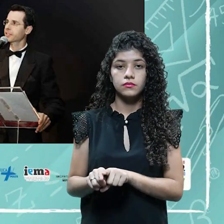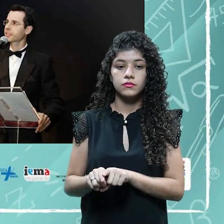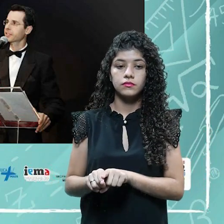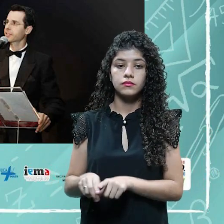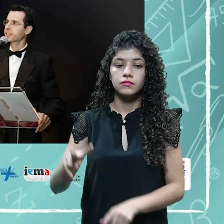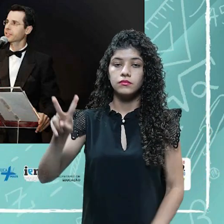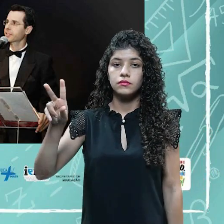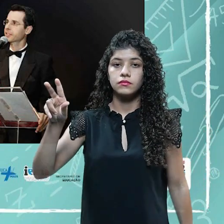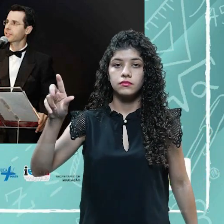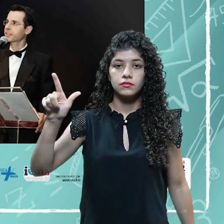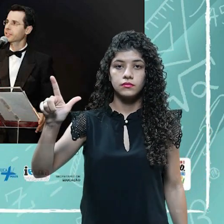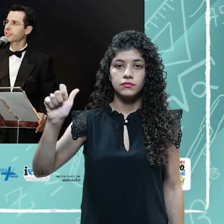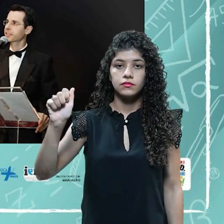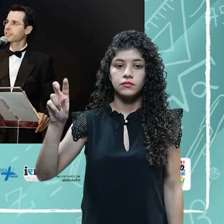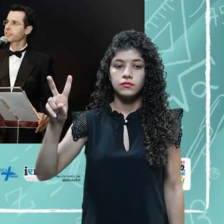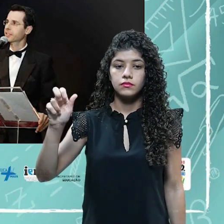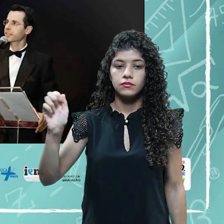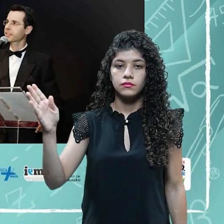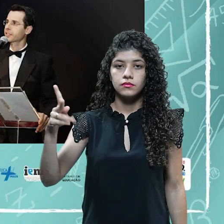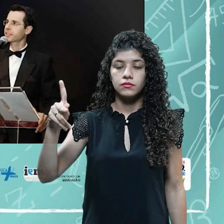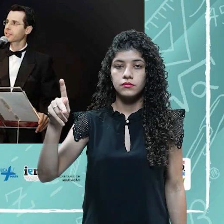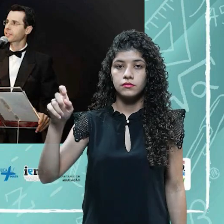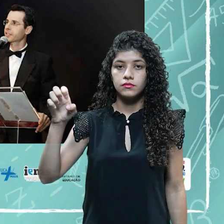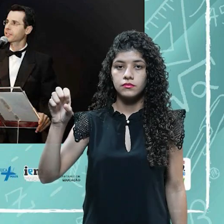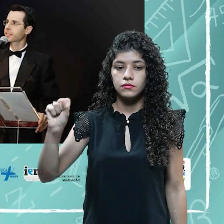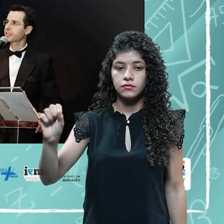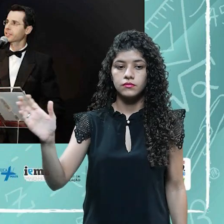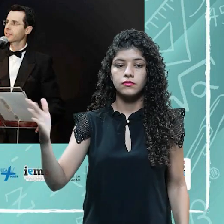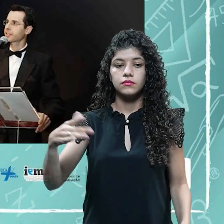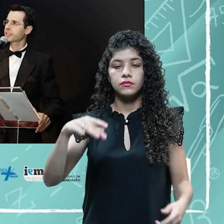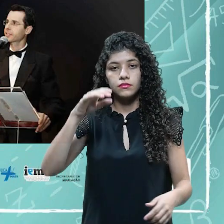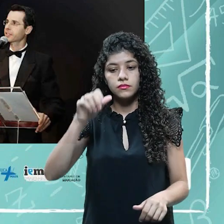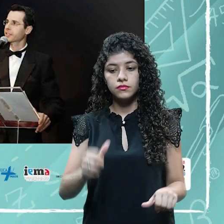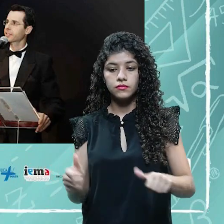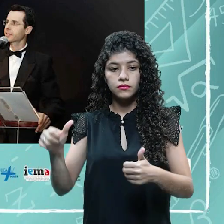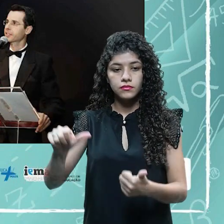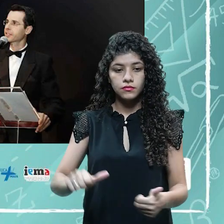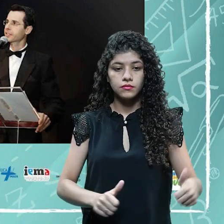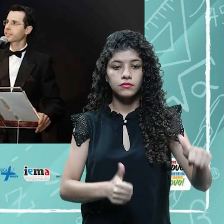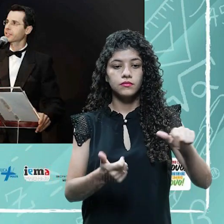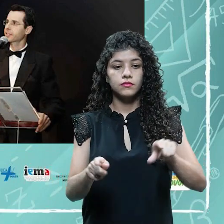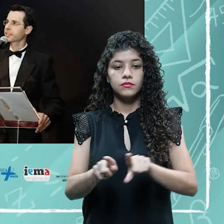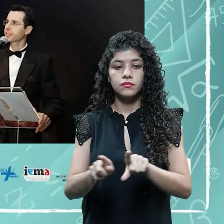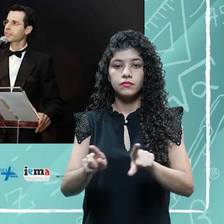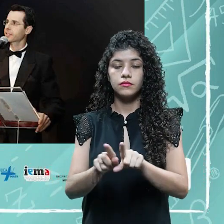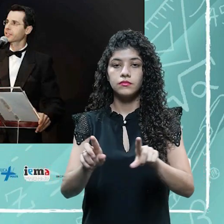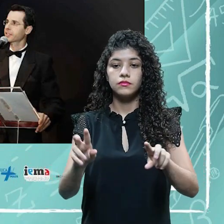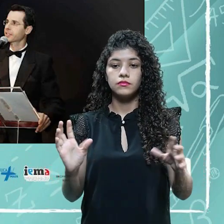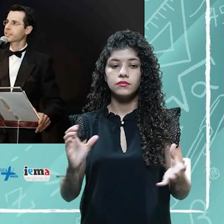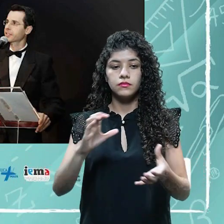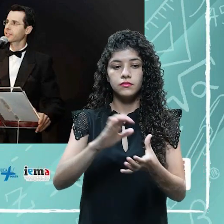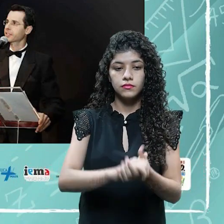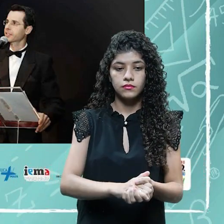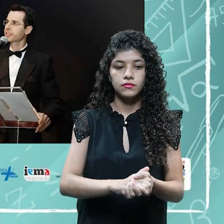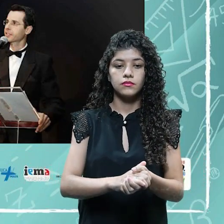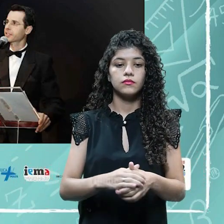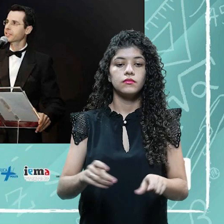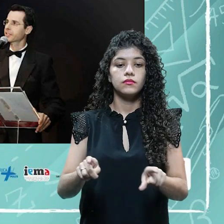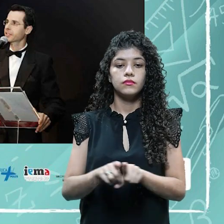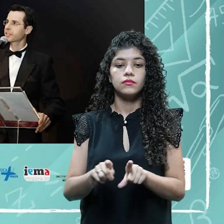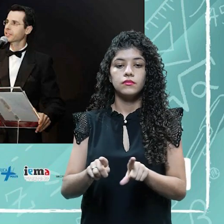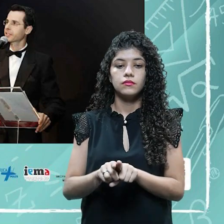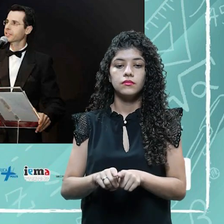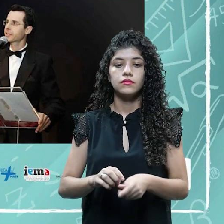Cerimônia de lavapés, também tem batismo, o casamento também faz parte, a cerimônia de